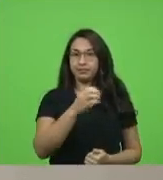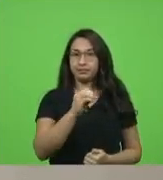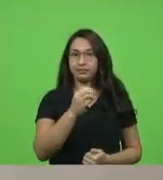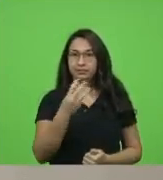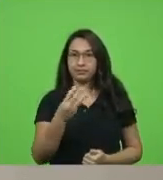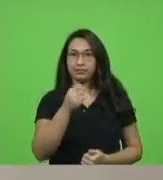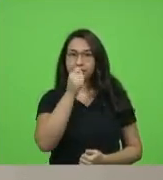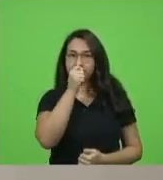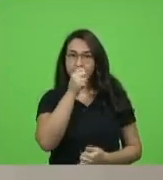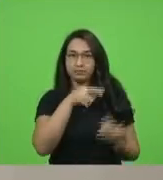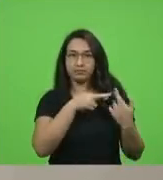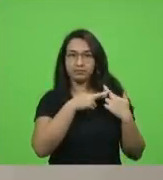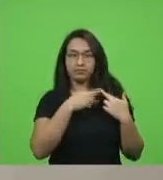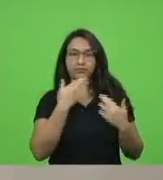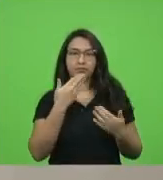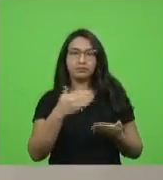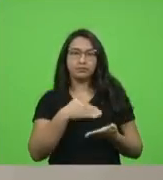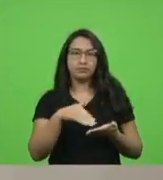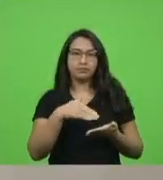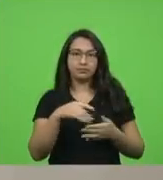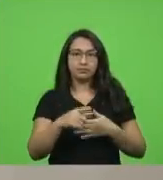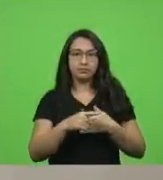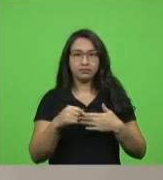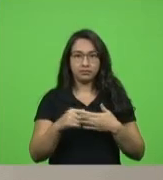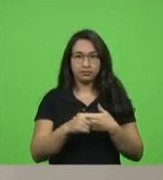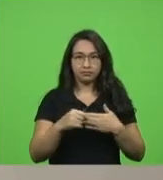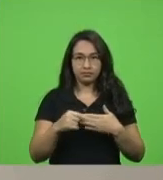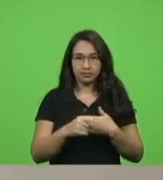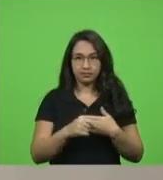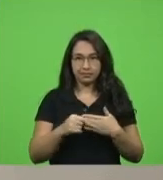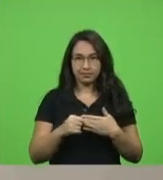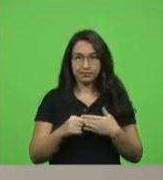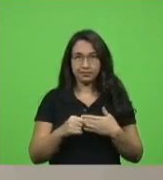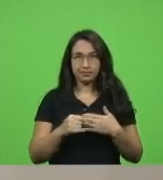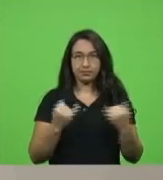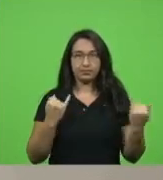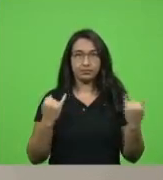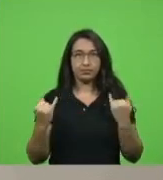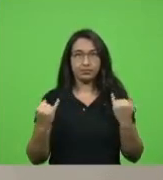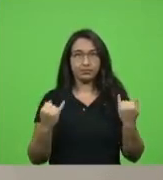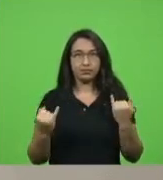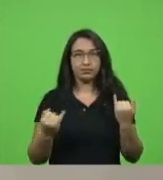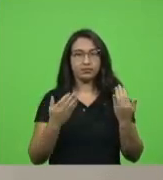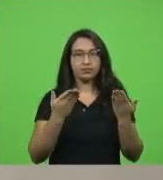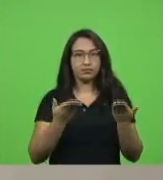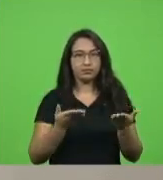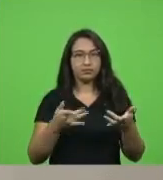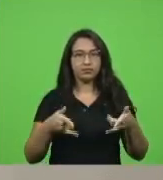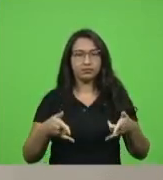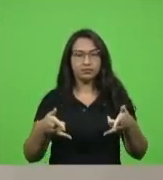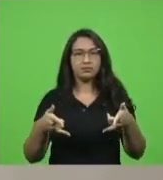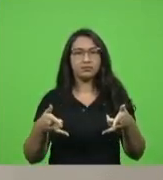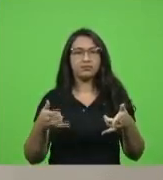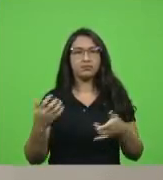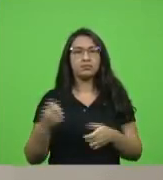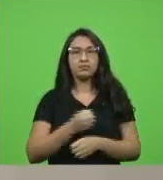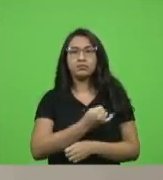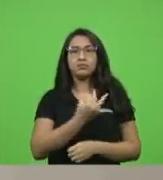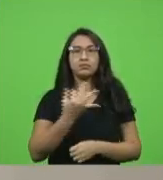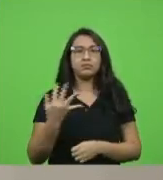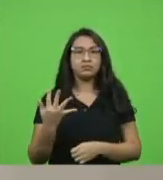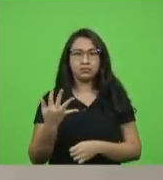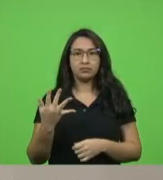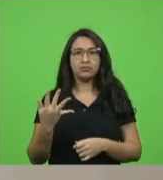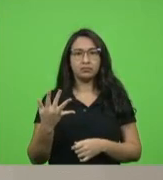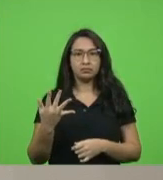Amin solicitando ao secretário de Estado da Casa Civil informações acerca do número de leitos de UTIs existentes antes